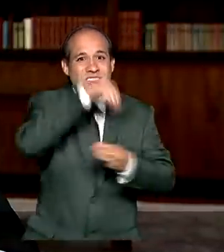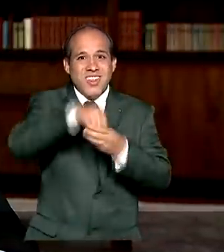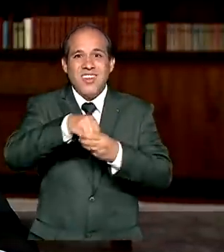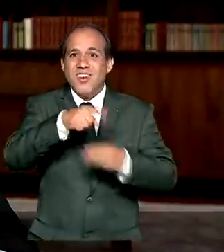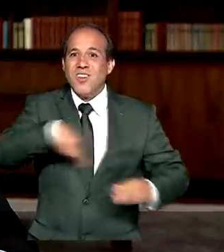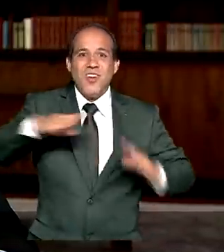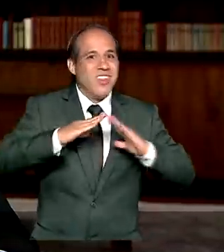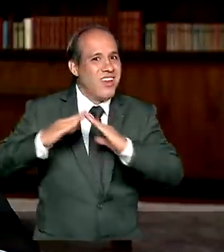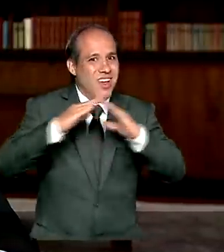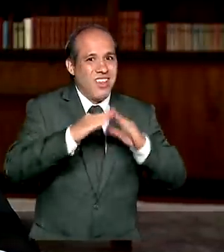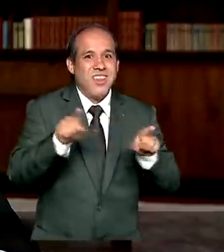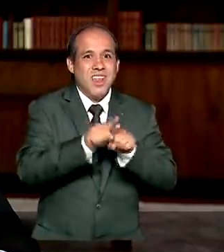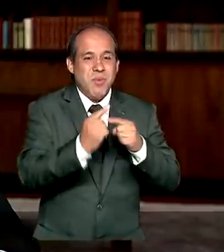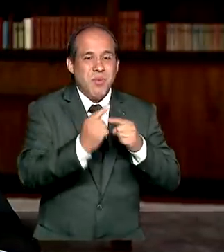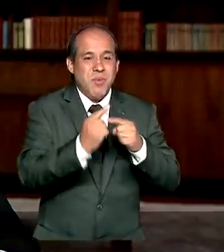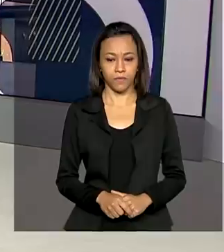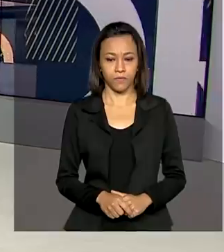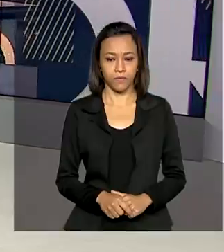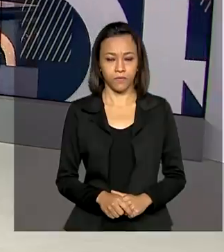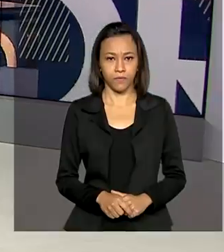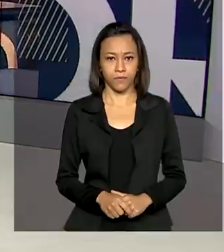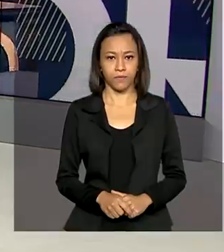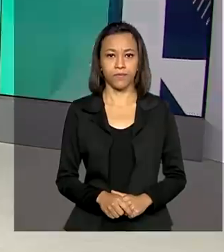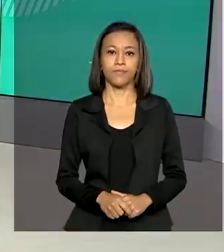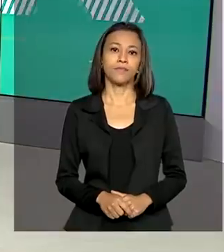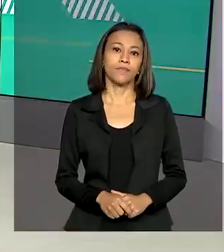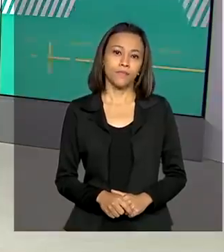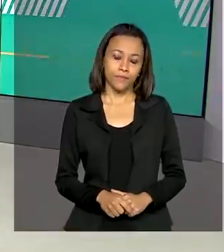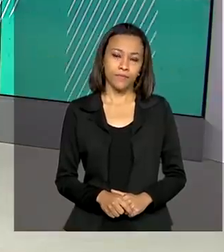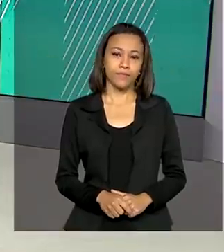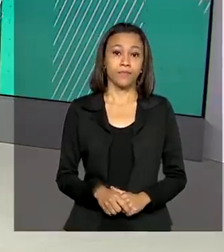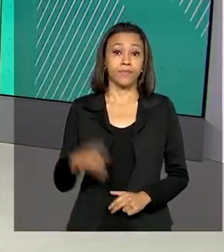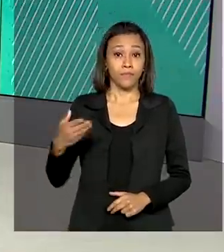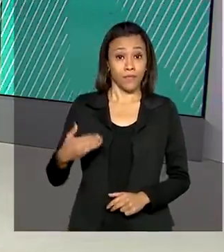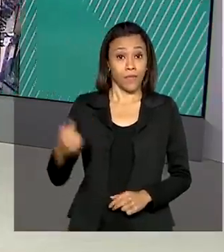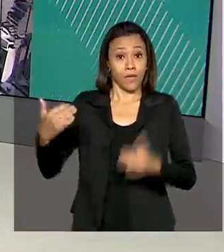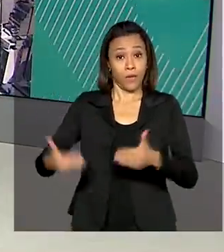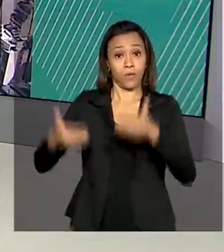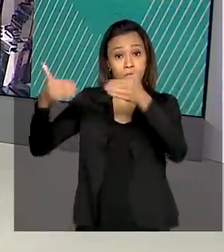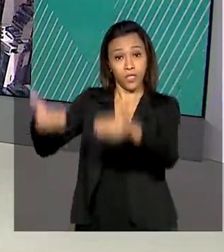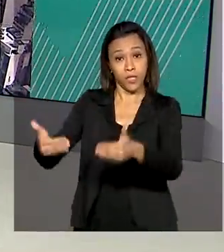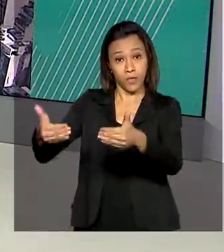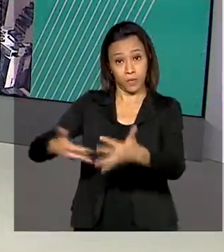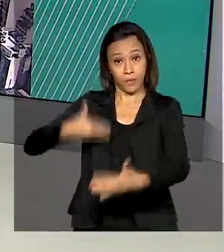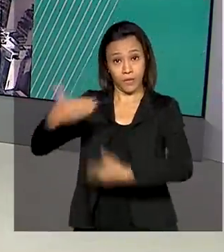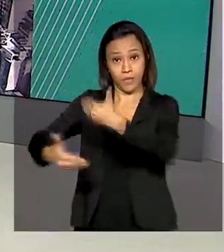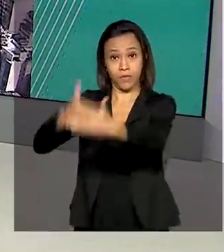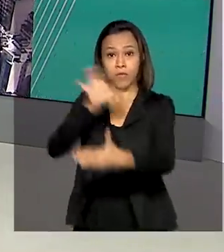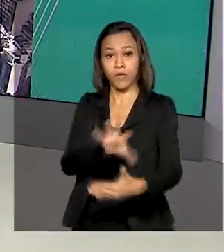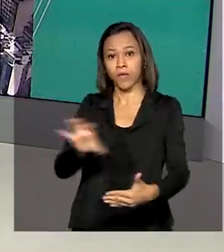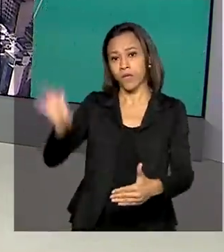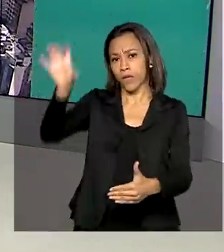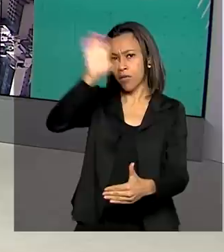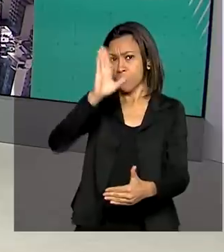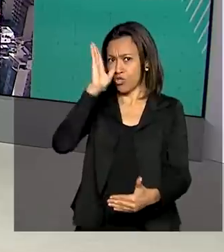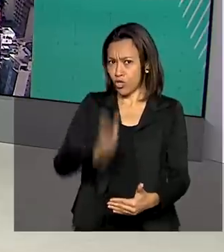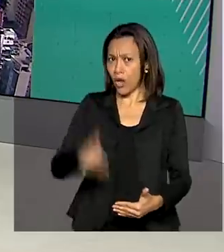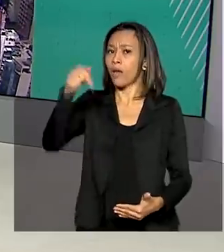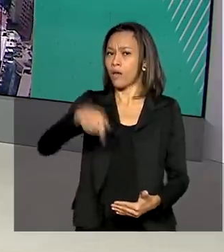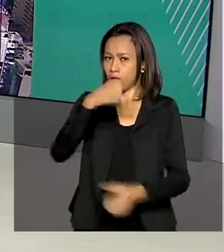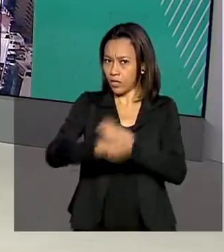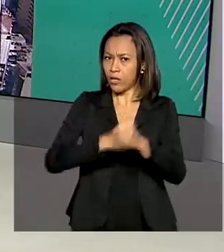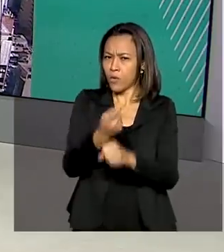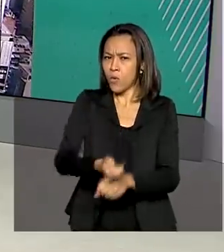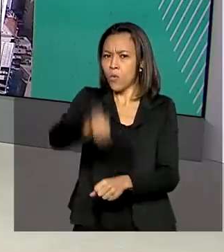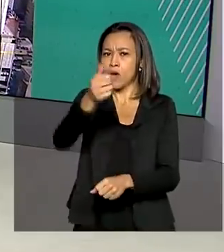lares e em nossos corações. O Ministério do Desenvolvimento Regional já investiu este ano quase